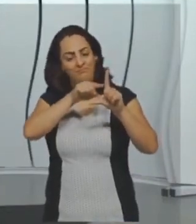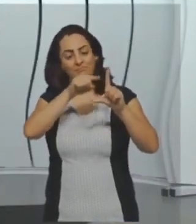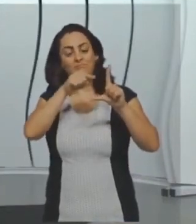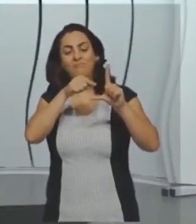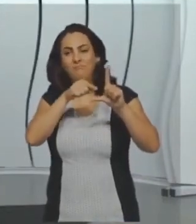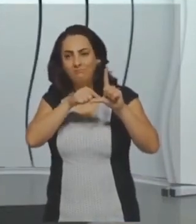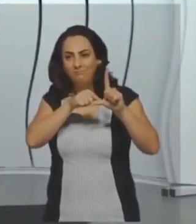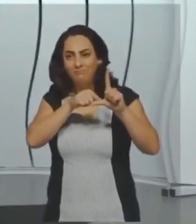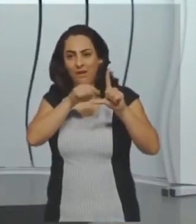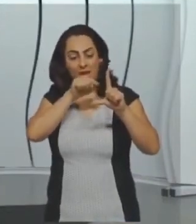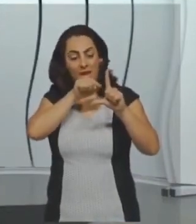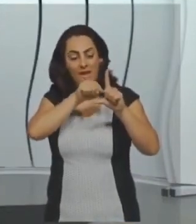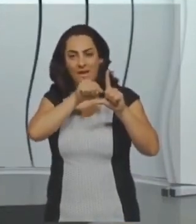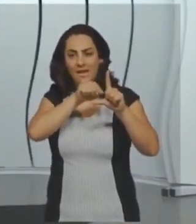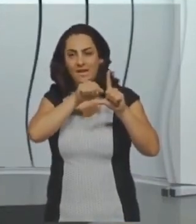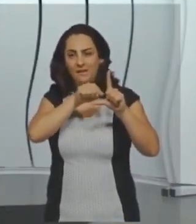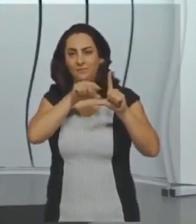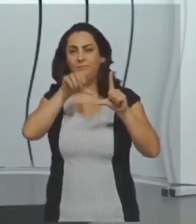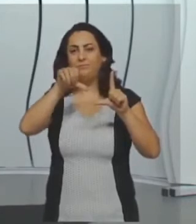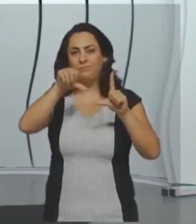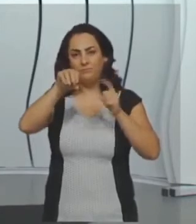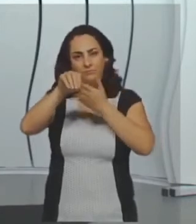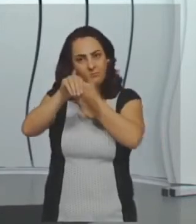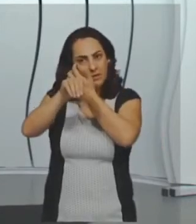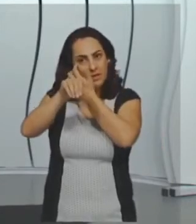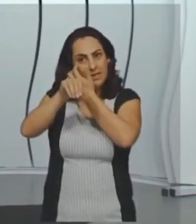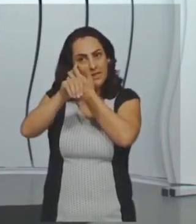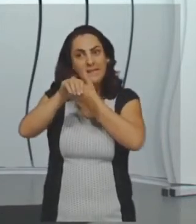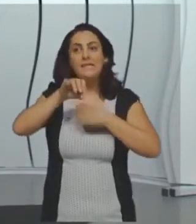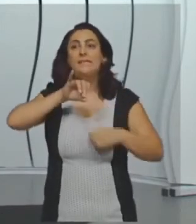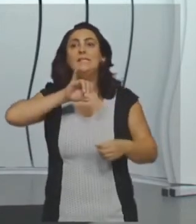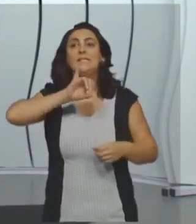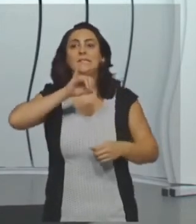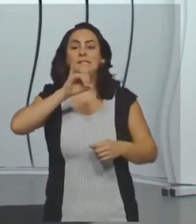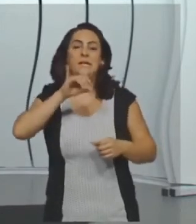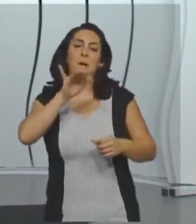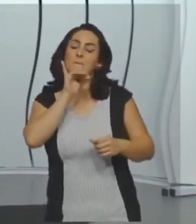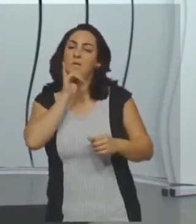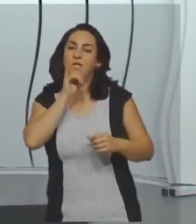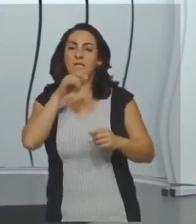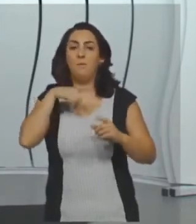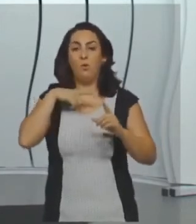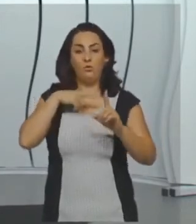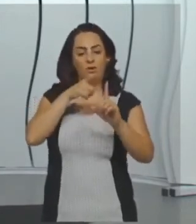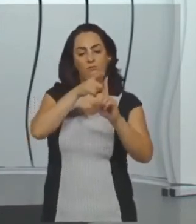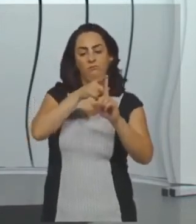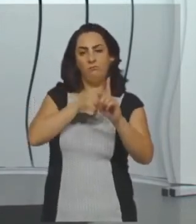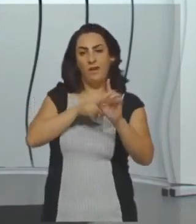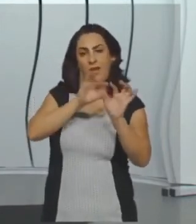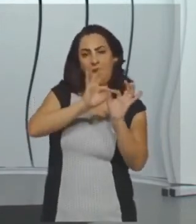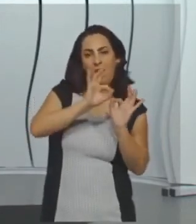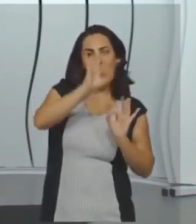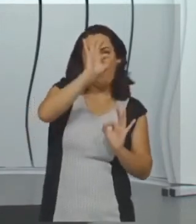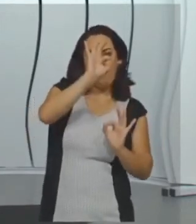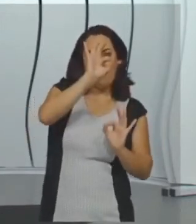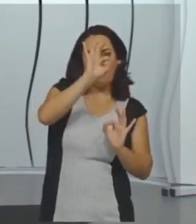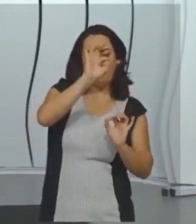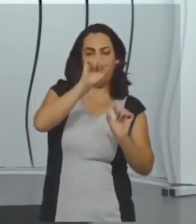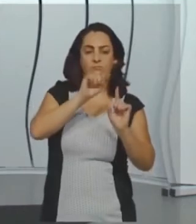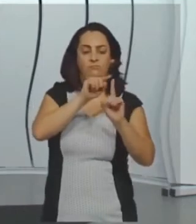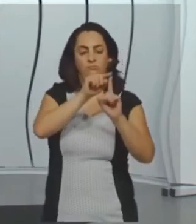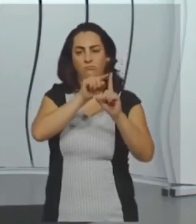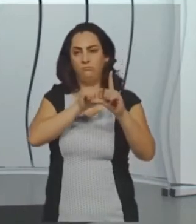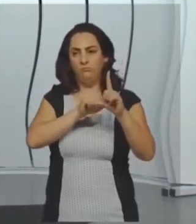sentido anti-horário, né, que é contrário ao relógio, né, e tiver